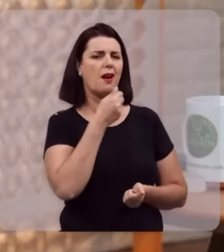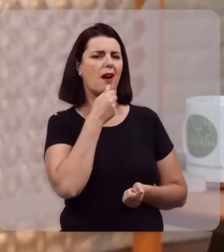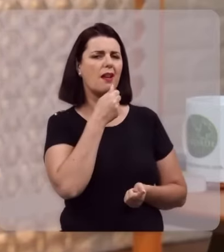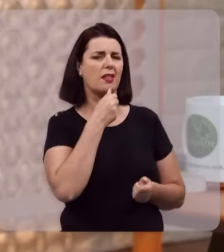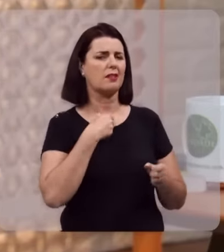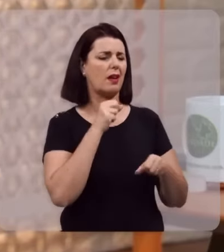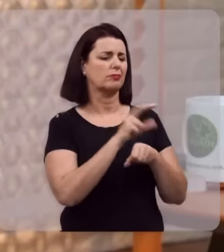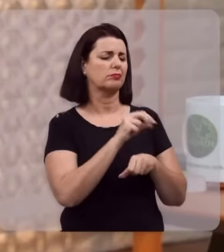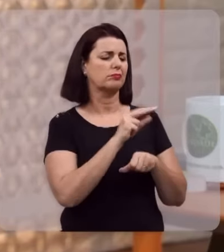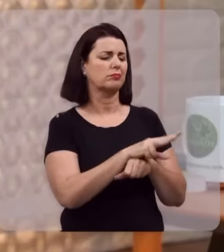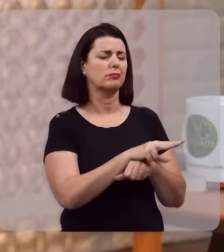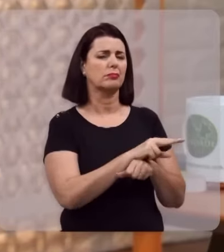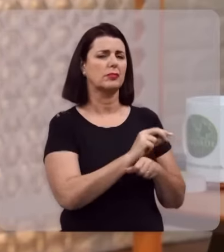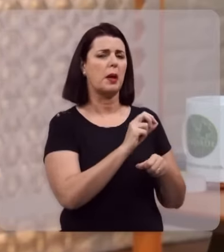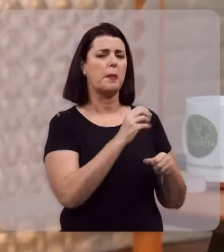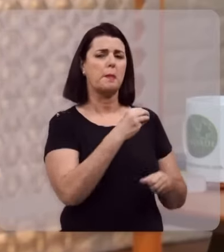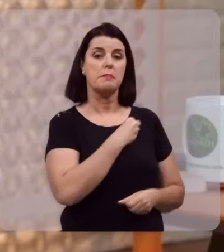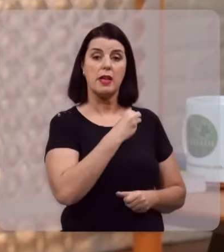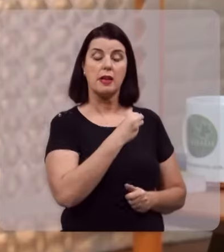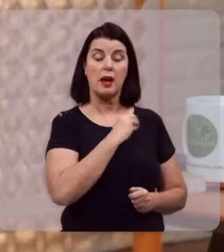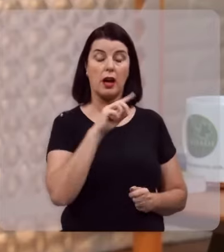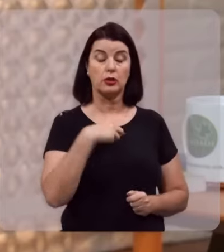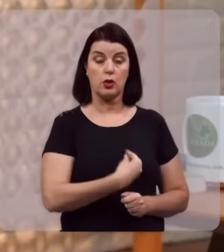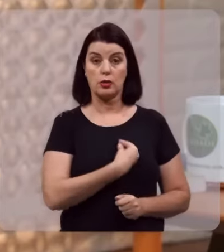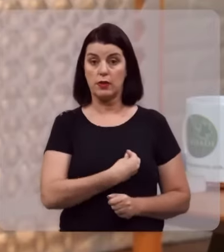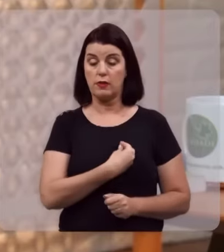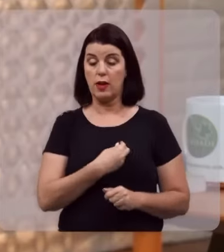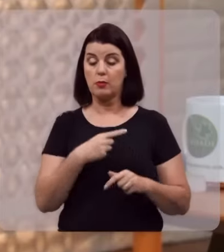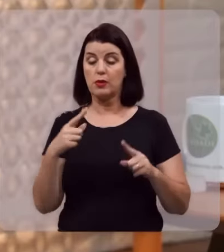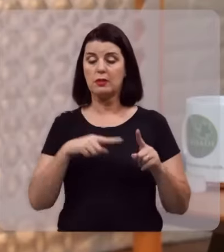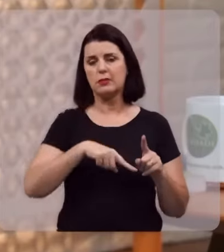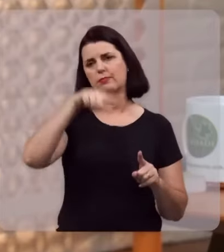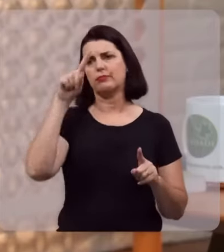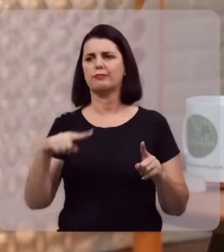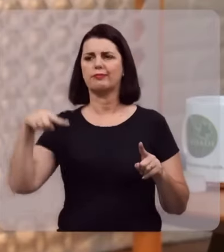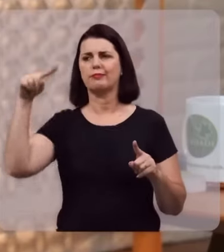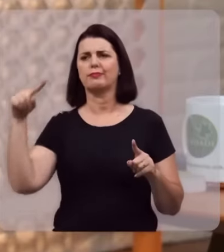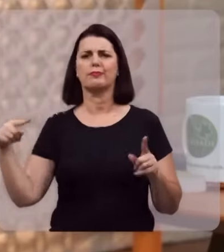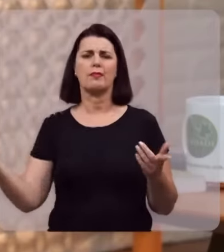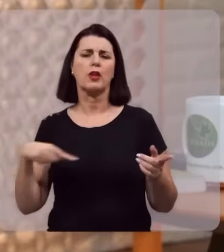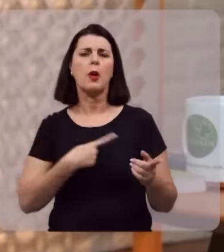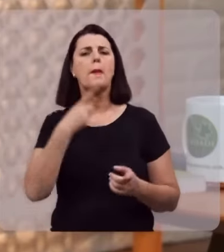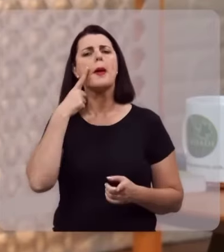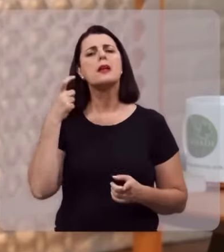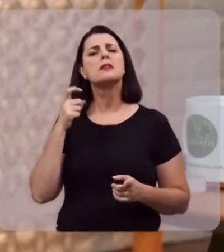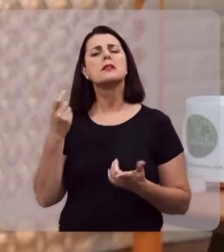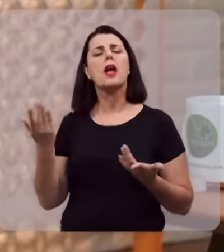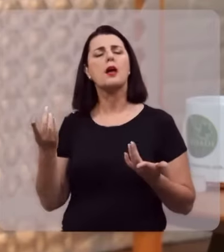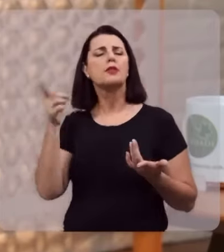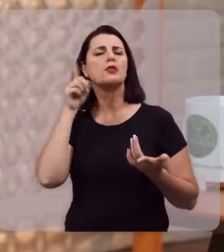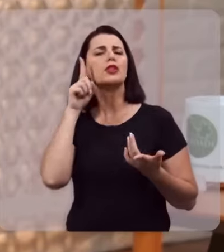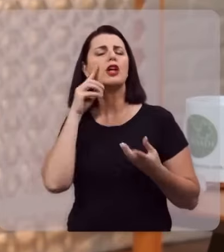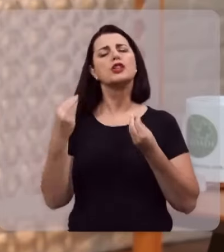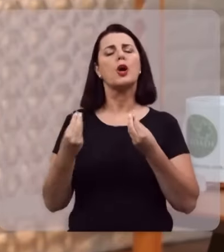instável, ainda está contaminado pelo pecado, nós vivemos essas nuances. Como que a gente pode perceber isso no